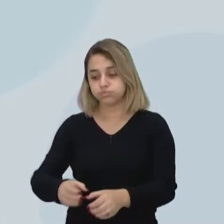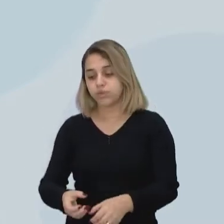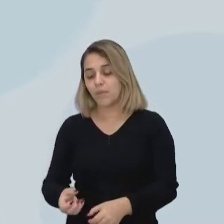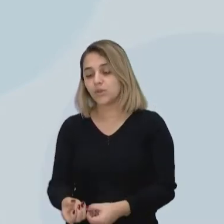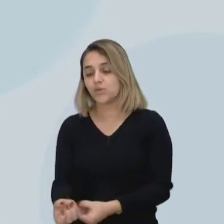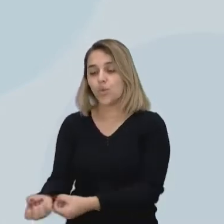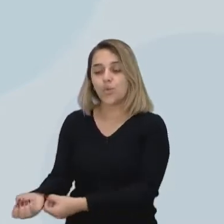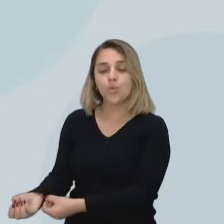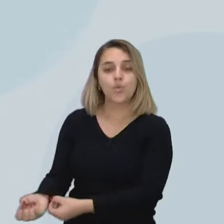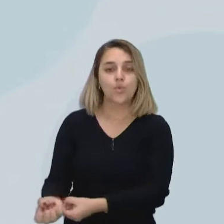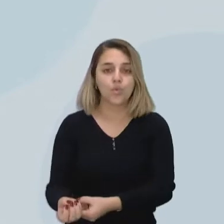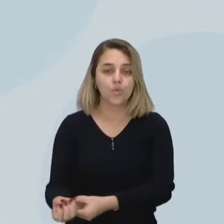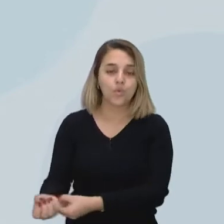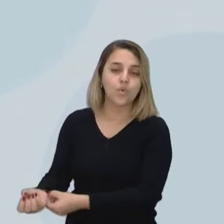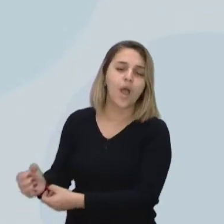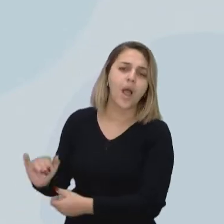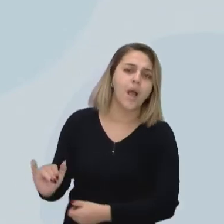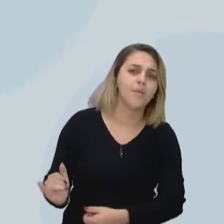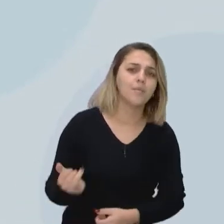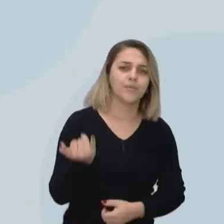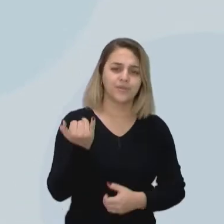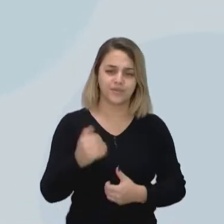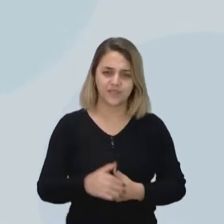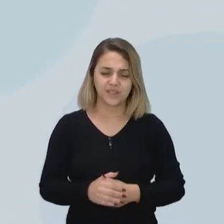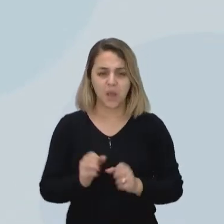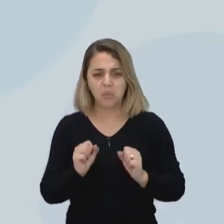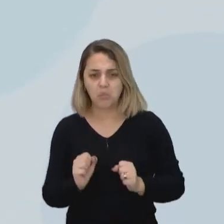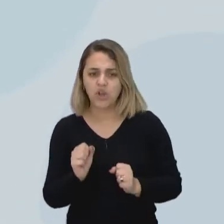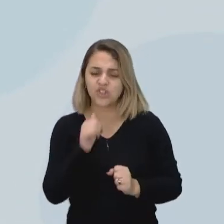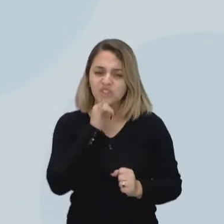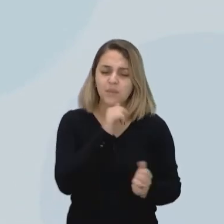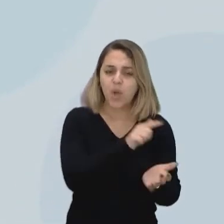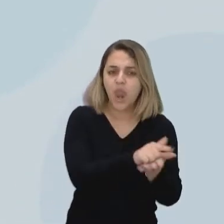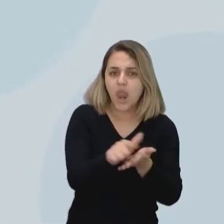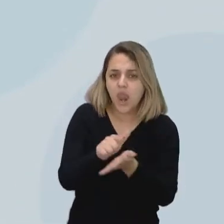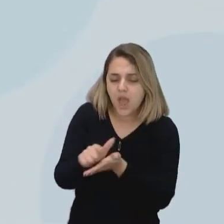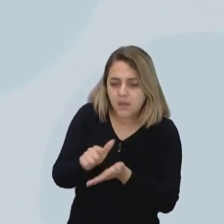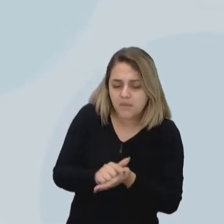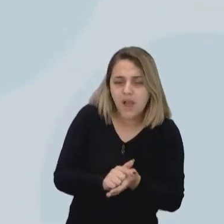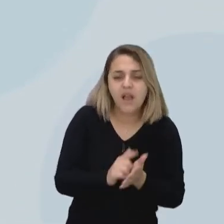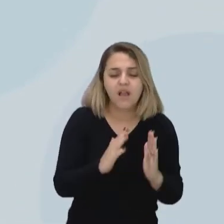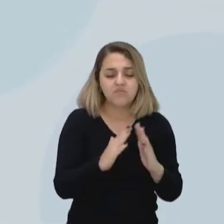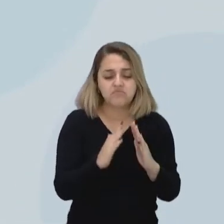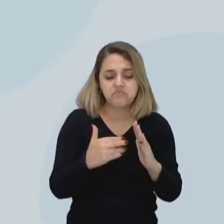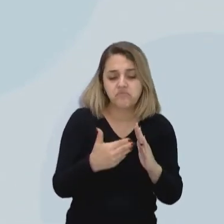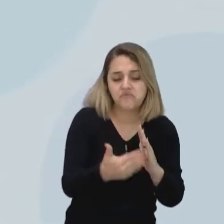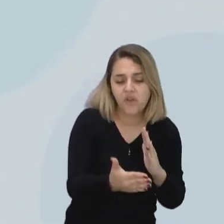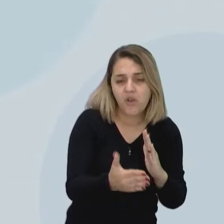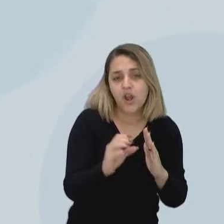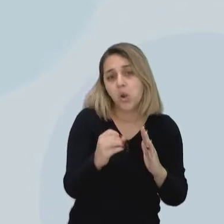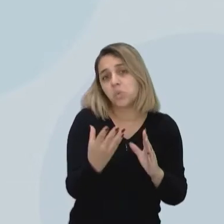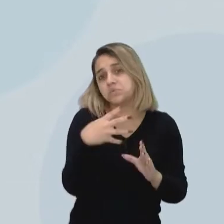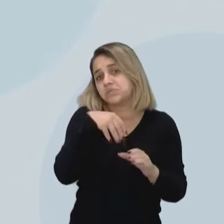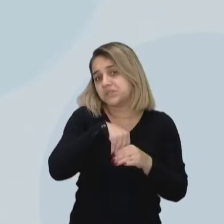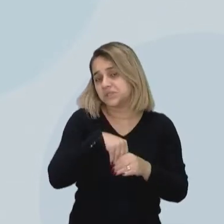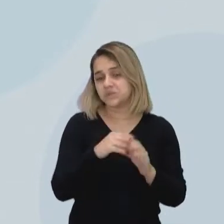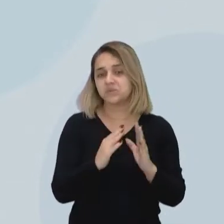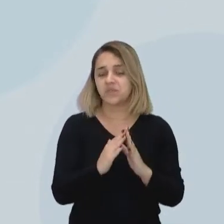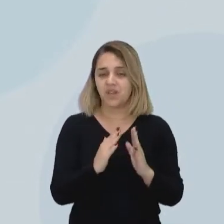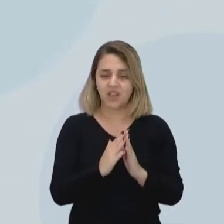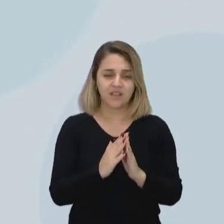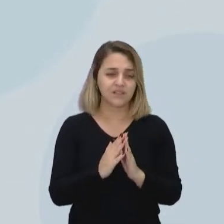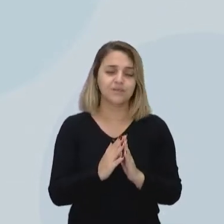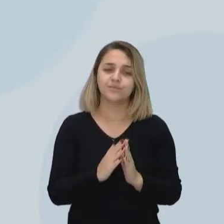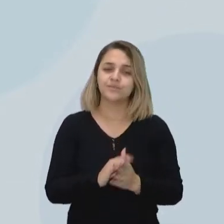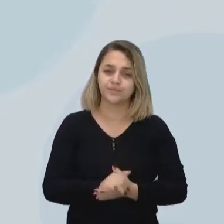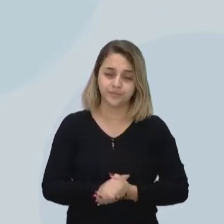calçada ou mesmo lavar aí alguma parte da sua residência, que não há necessidade de